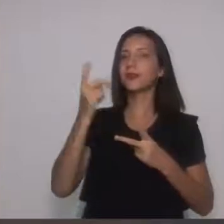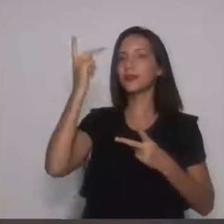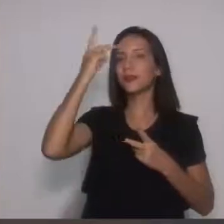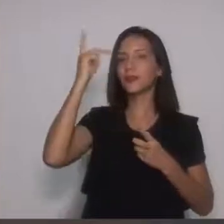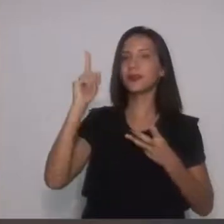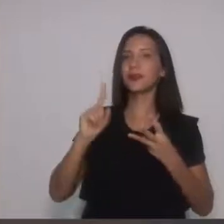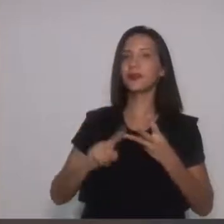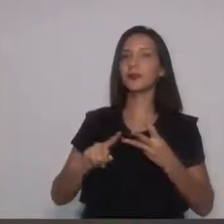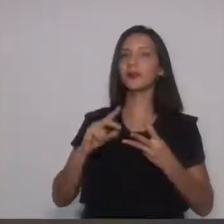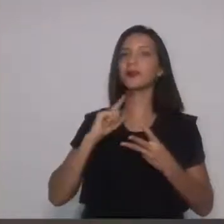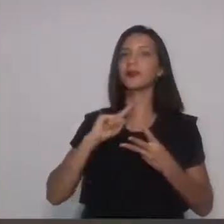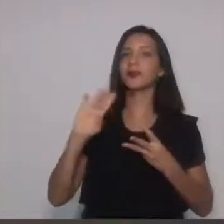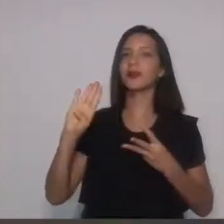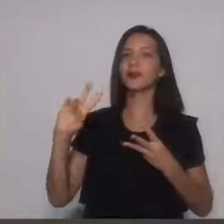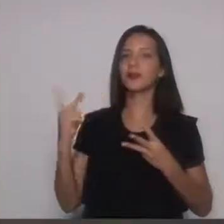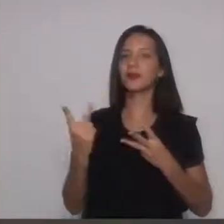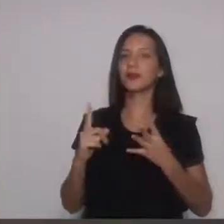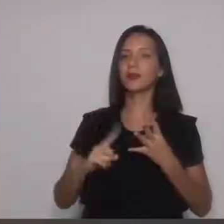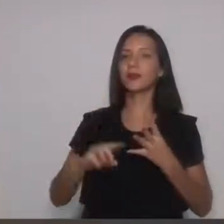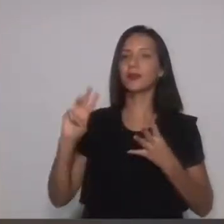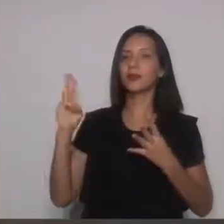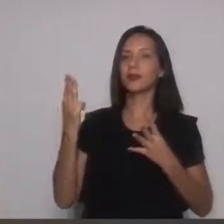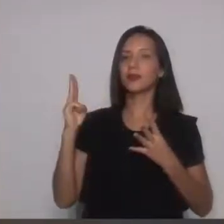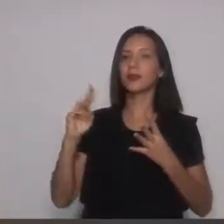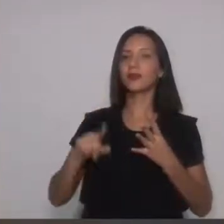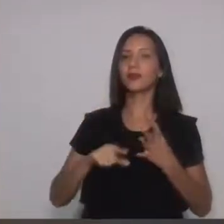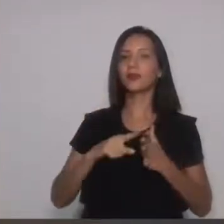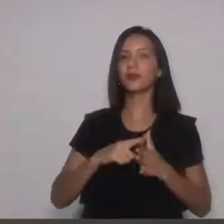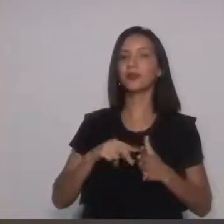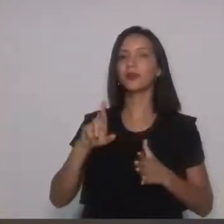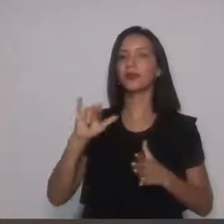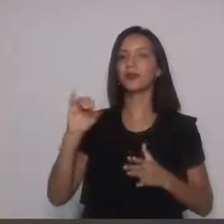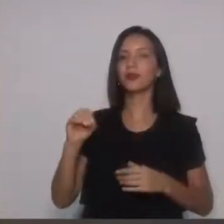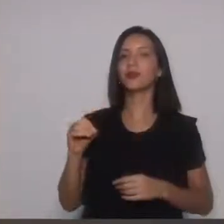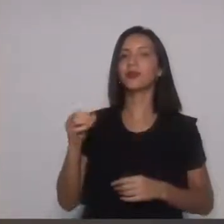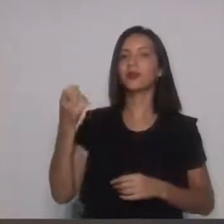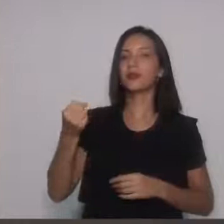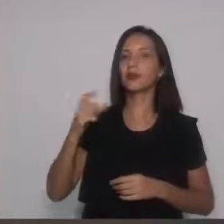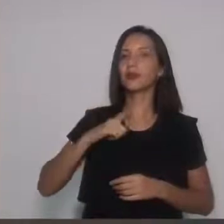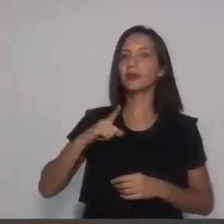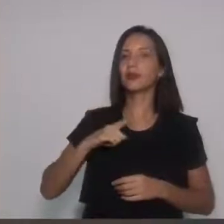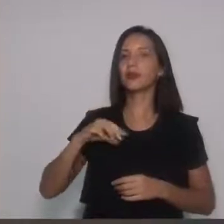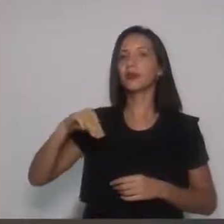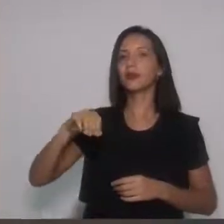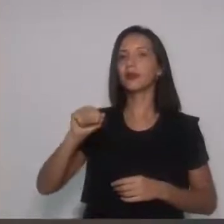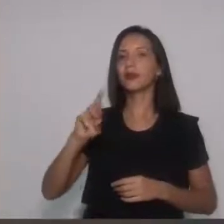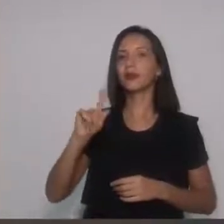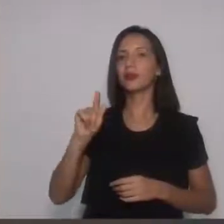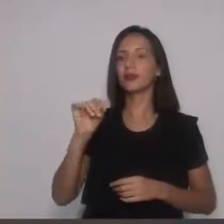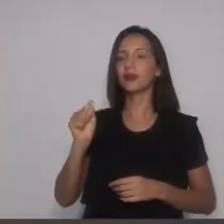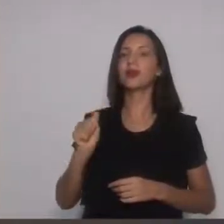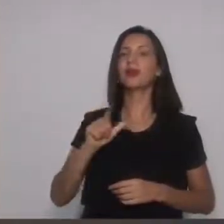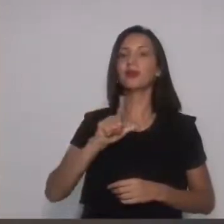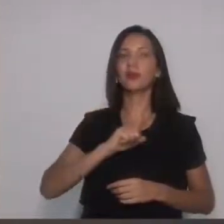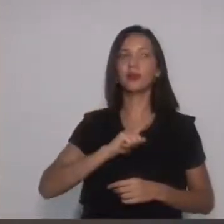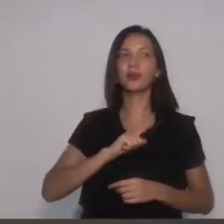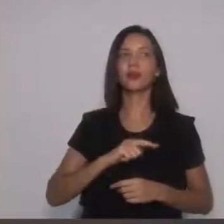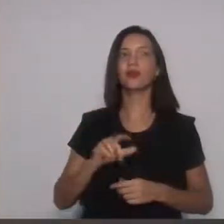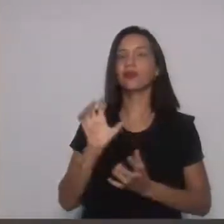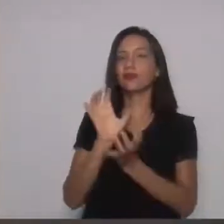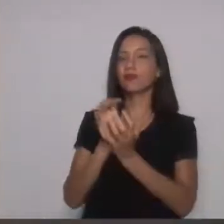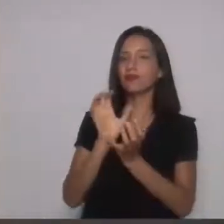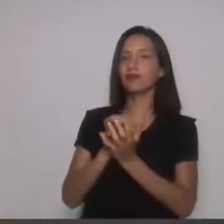Horizonte, Manaus, Rio Branco, Curitiba, Maringá, Maceió e nos estados de Sergipe, Paraná, Pernambuco, Rio Grande do Norte,